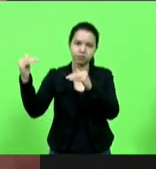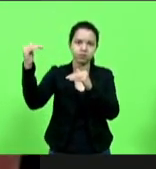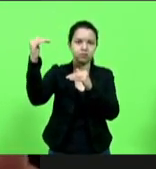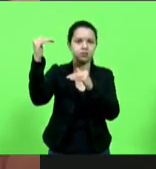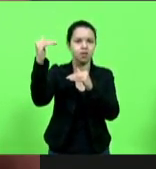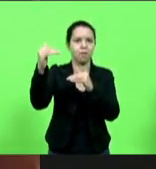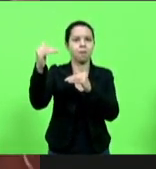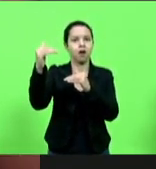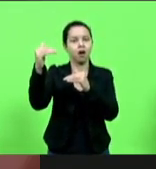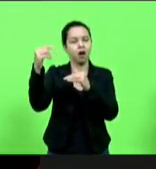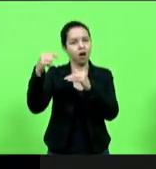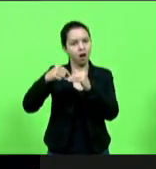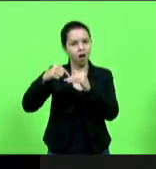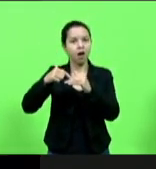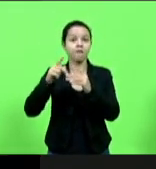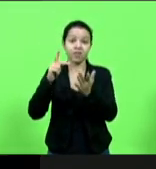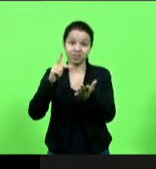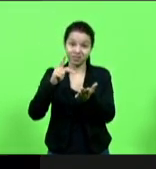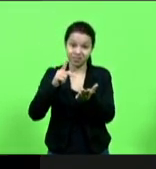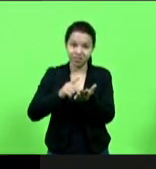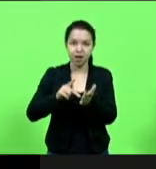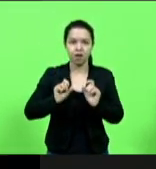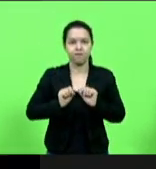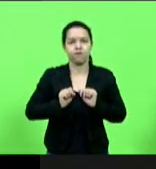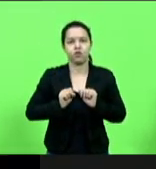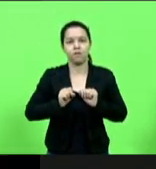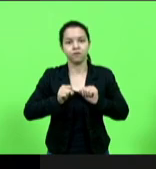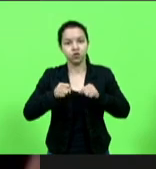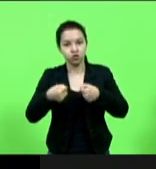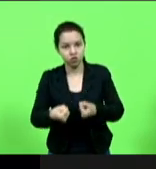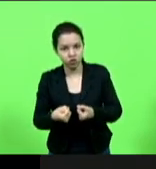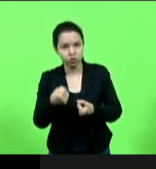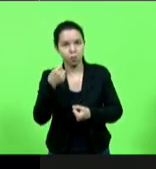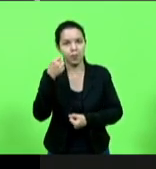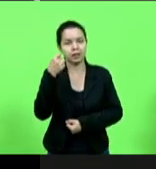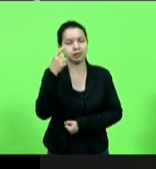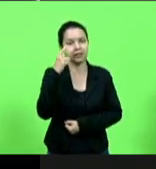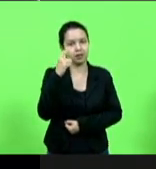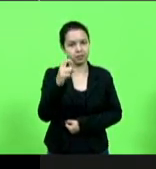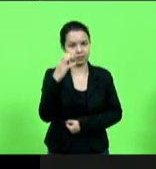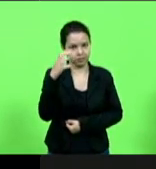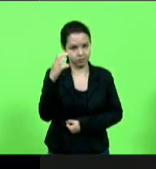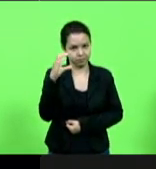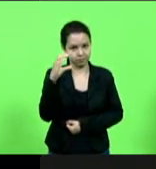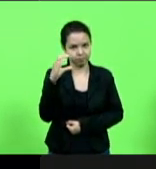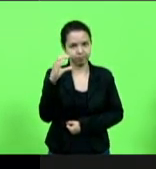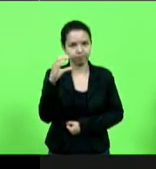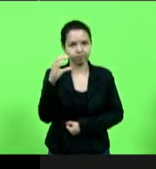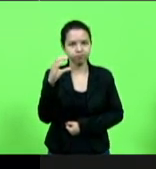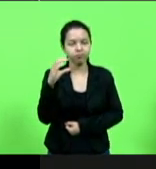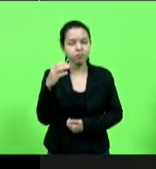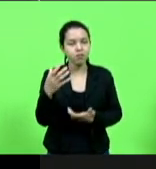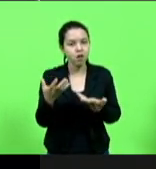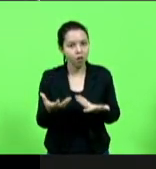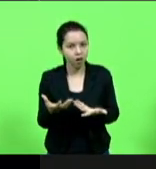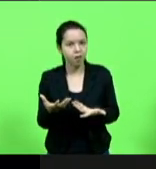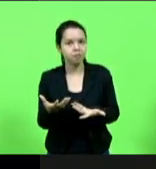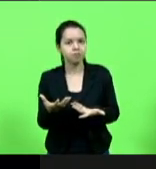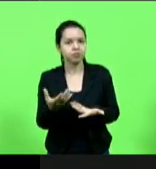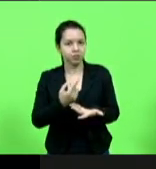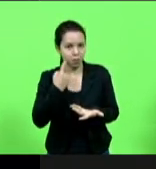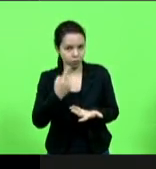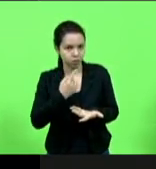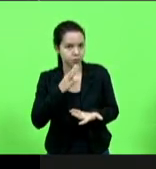de fato defendido pela pela ciência então eu eu quero o deputado Nilson Berlanda